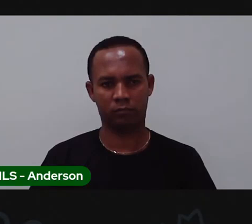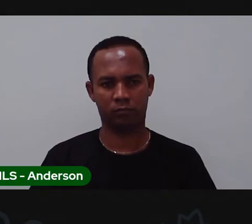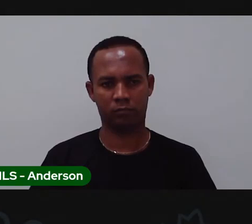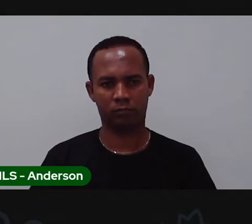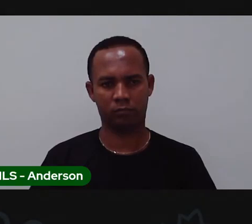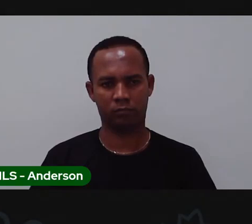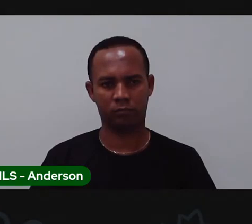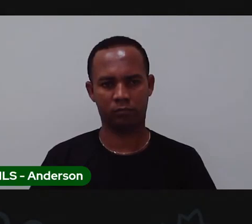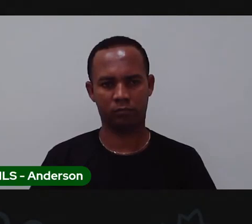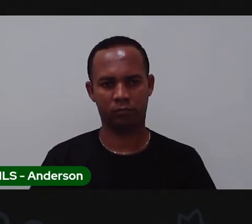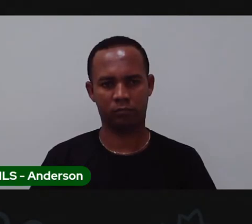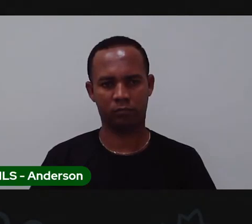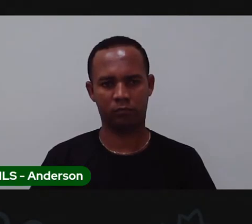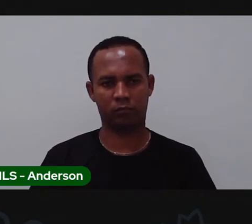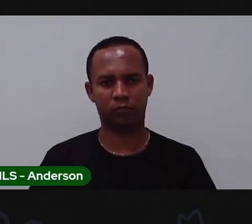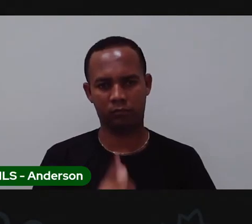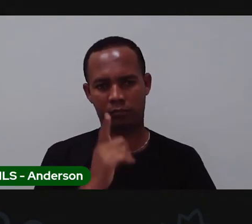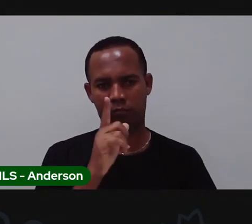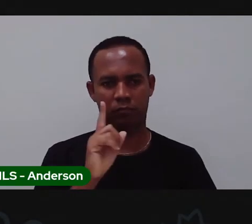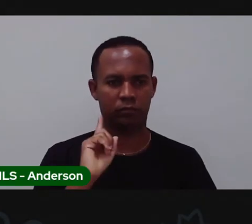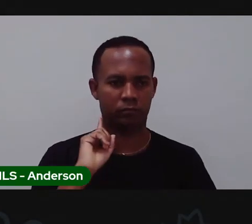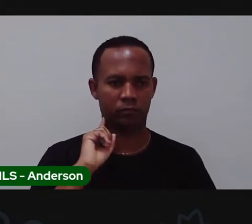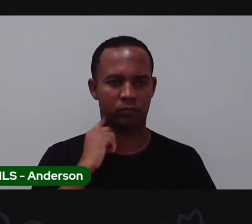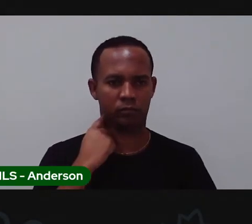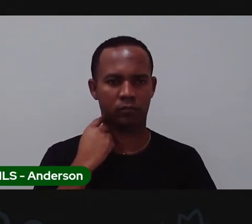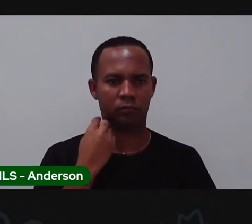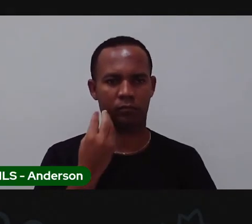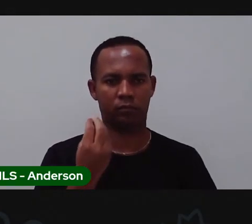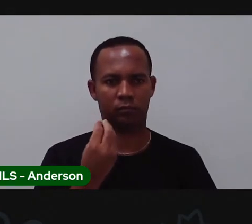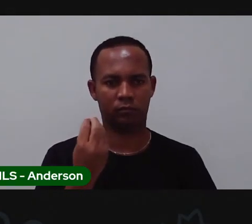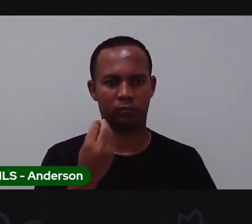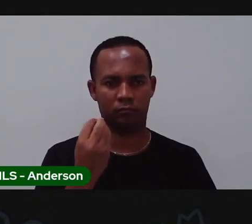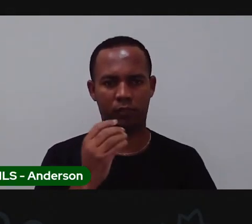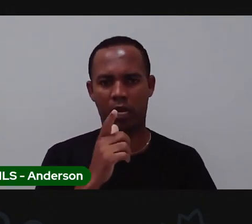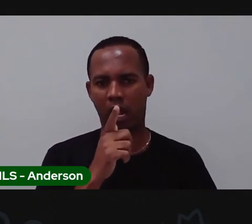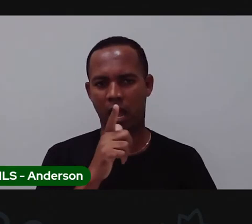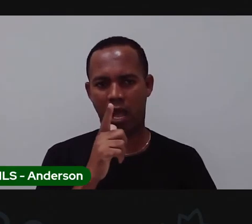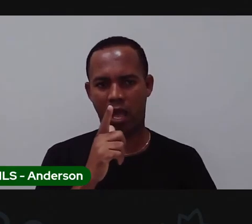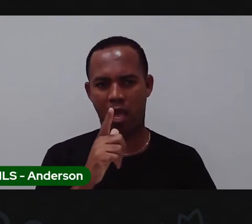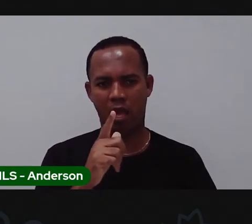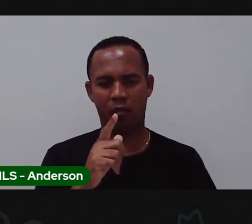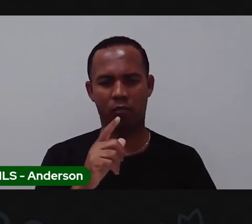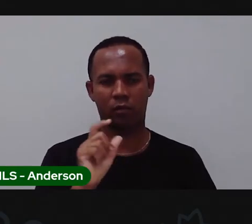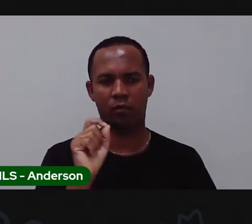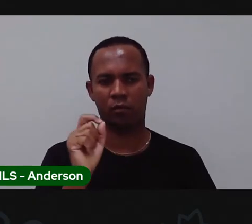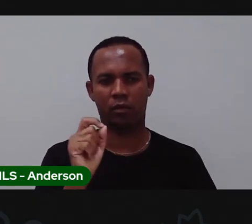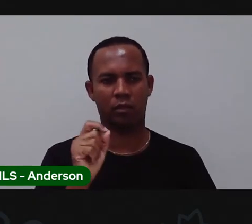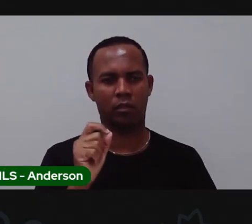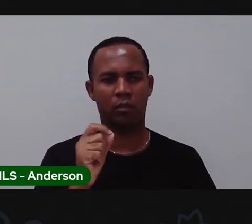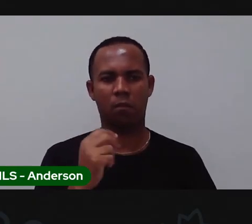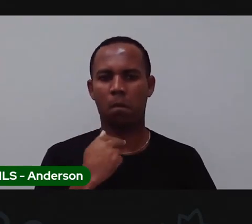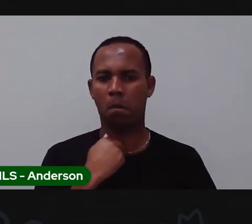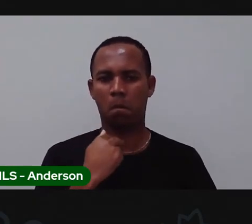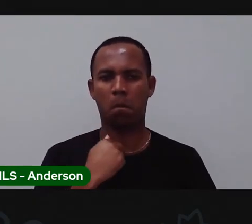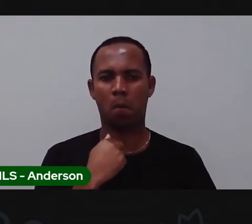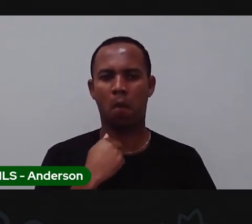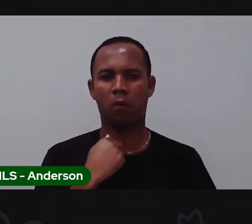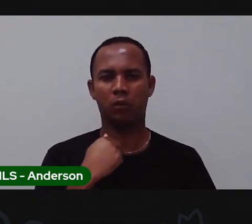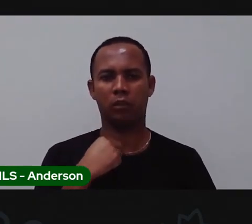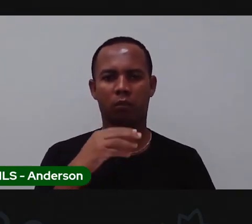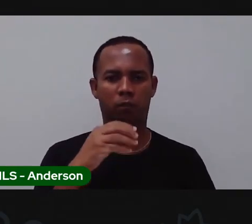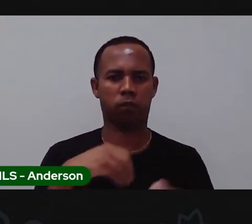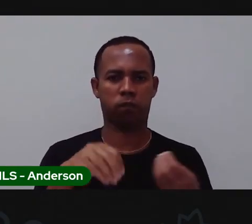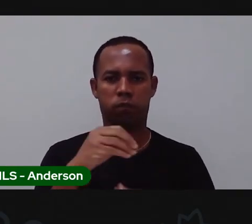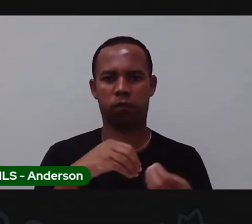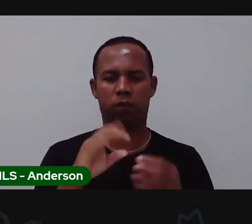está vendo a água suja pronto essa água aqui seria uma água sem passar por nenhum tipo de processo certo